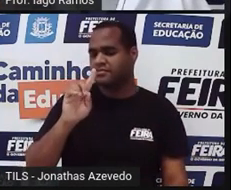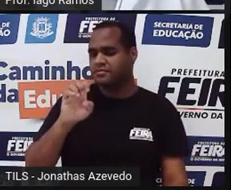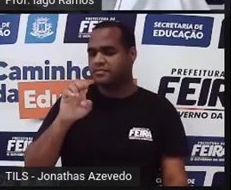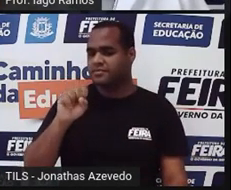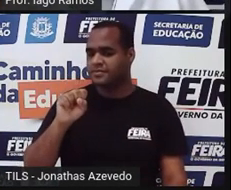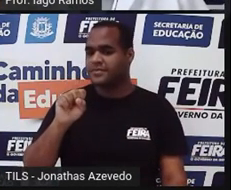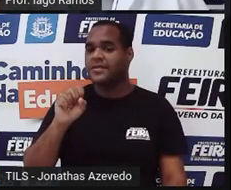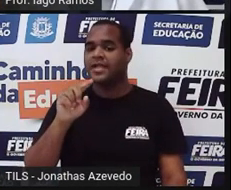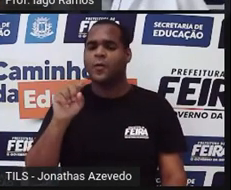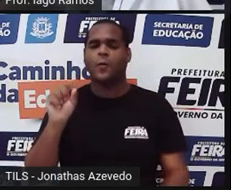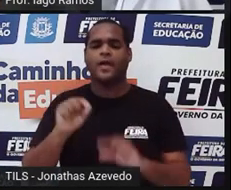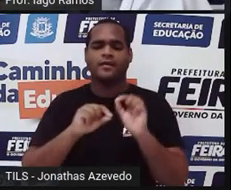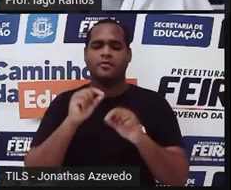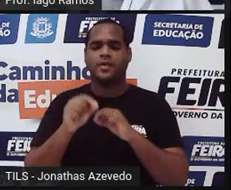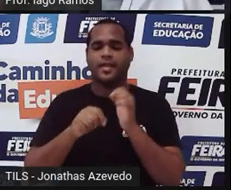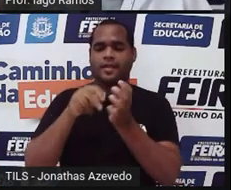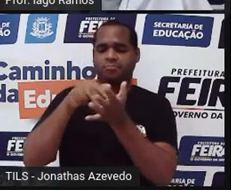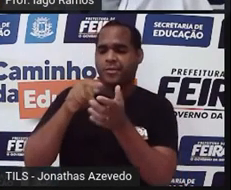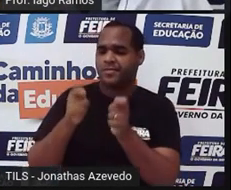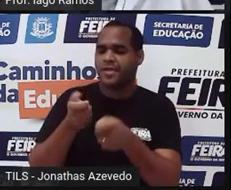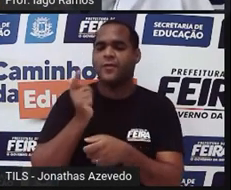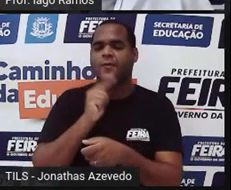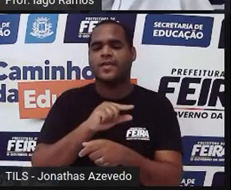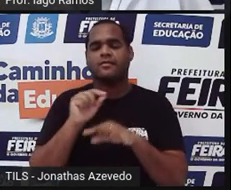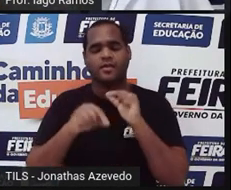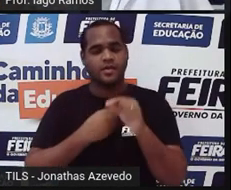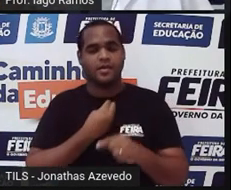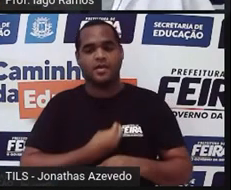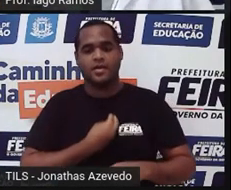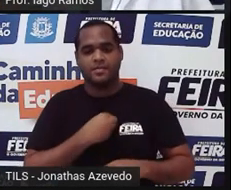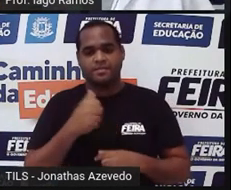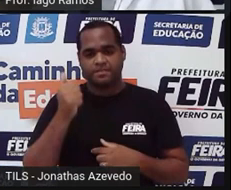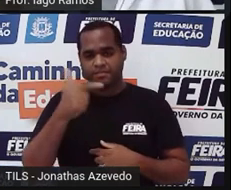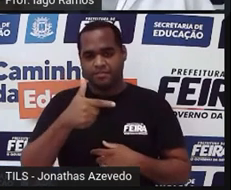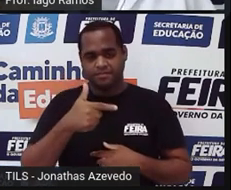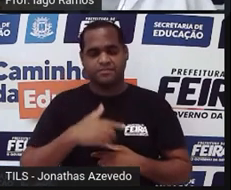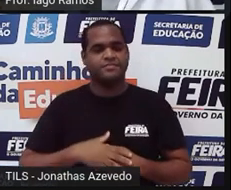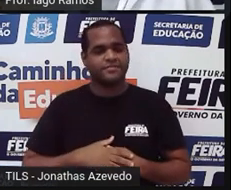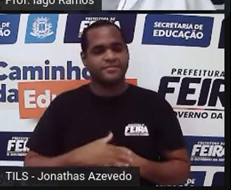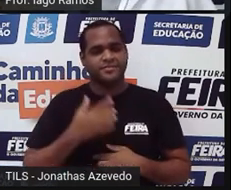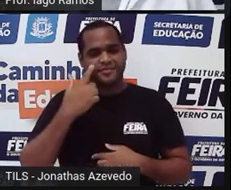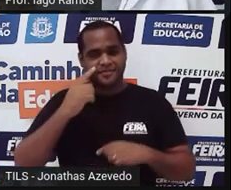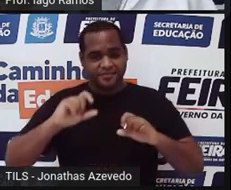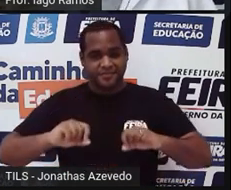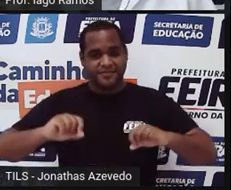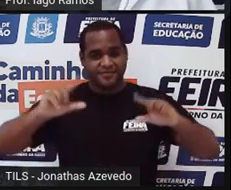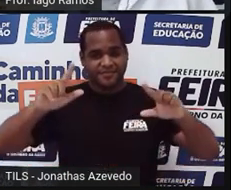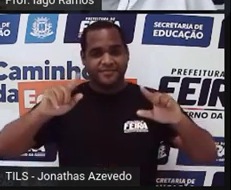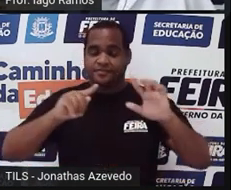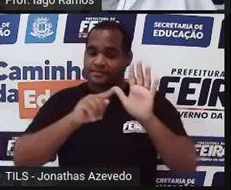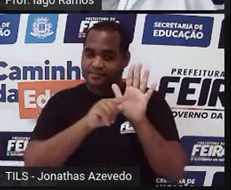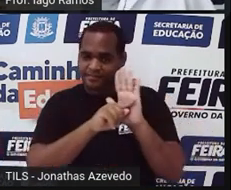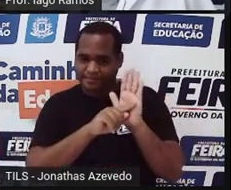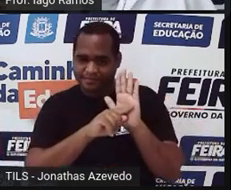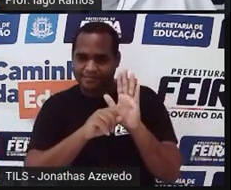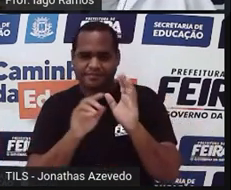triângulo é o polígono mais rígido que existe? E aí, na próxima tela vai vir um vídeo.